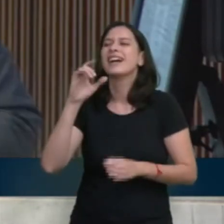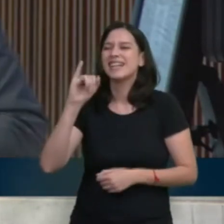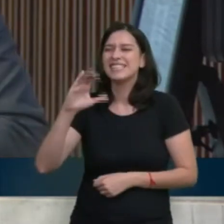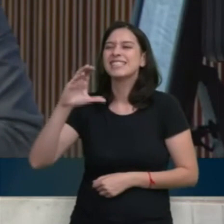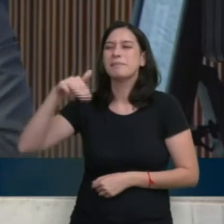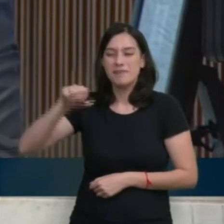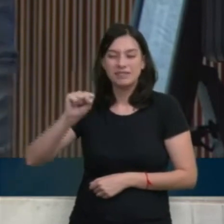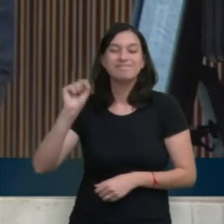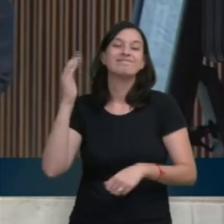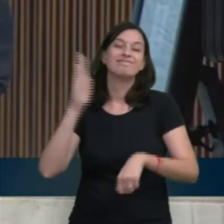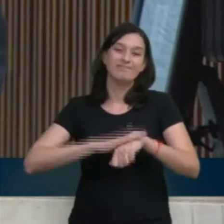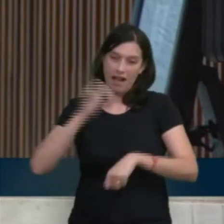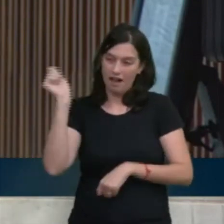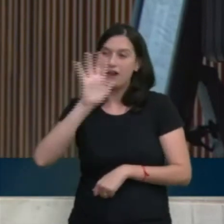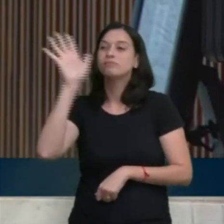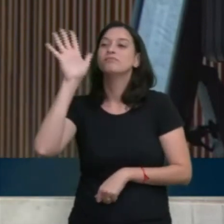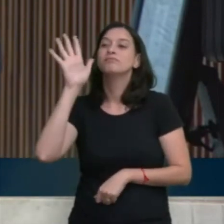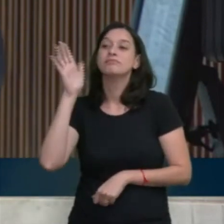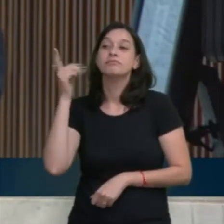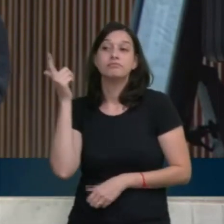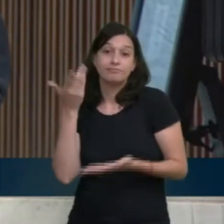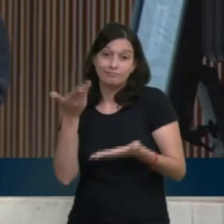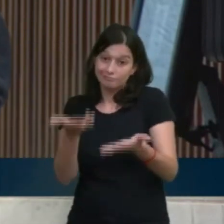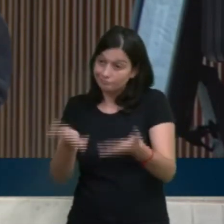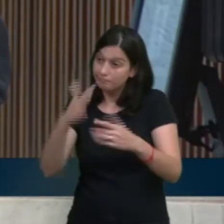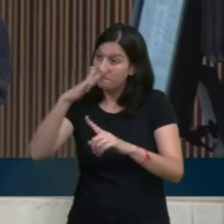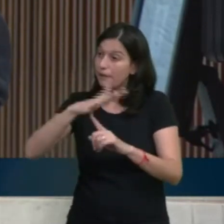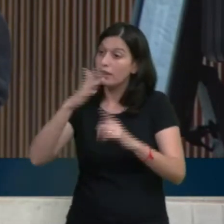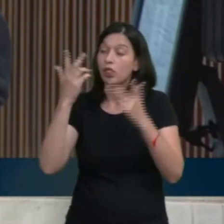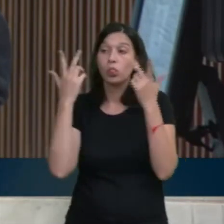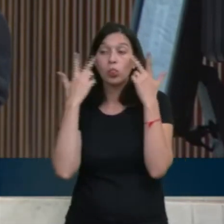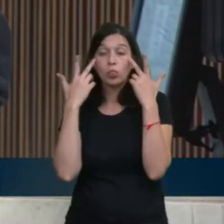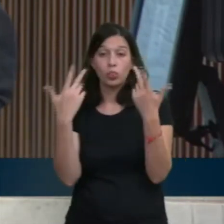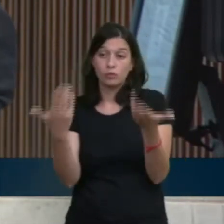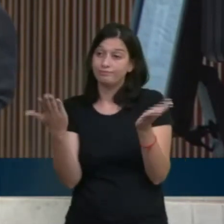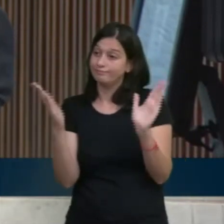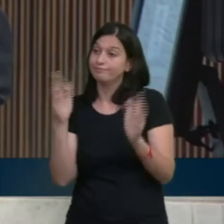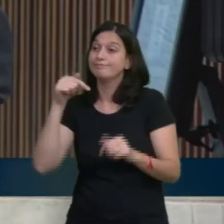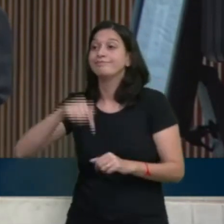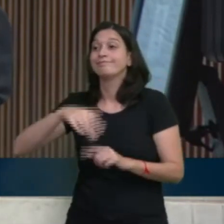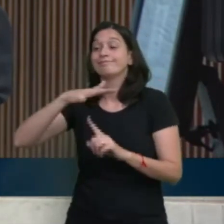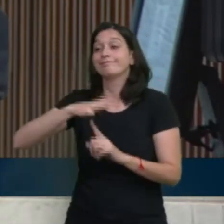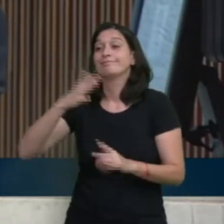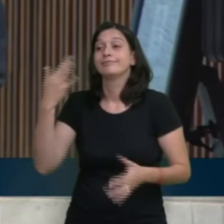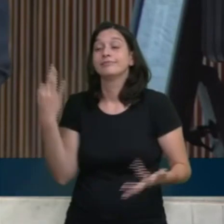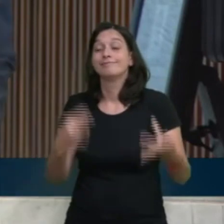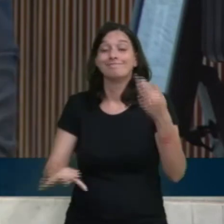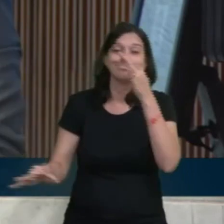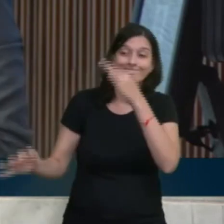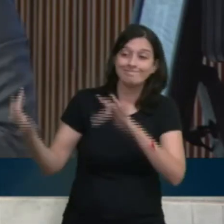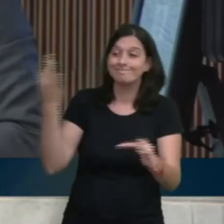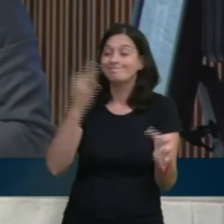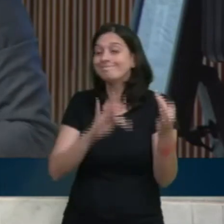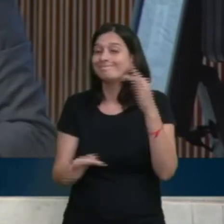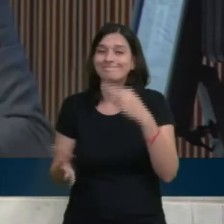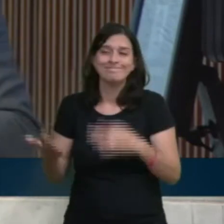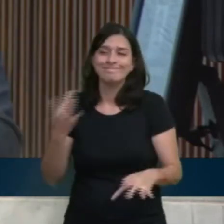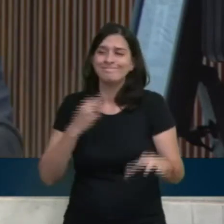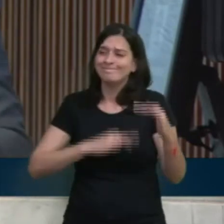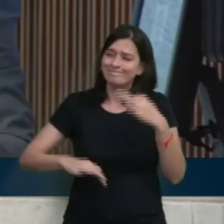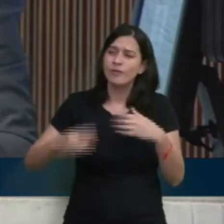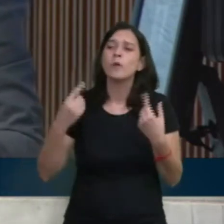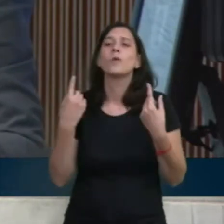Esse é o Paraná inovador ou o Paraná com dor? É o Paraná com dor do governador Ratinho Júnior.